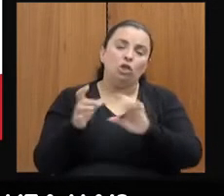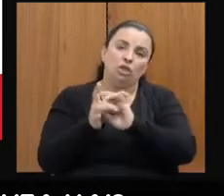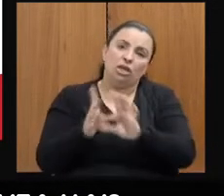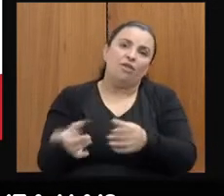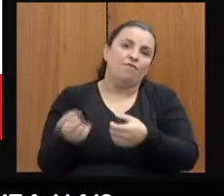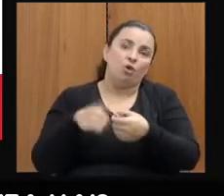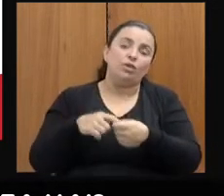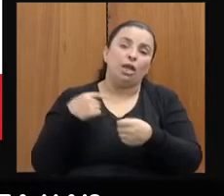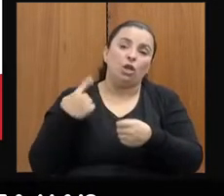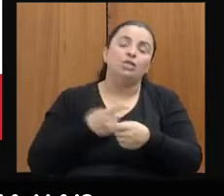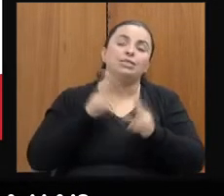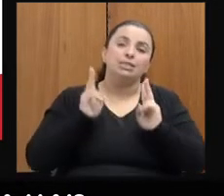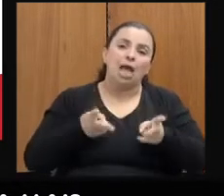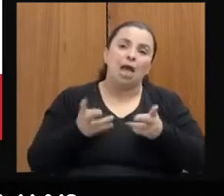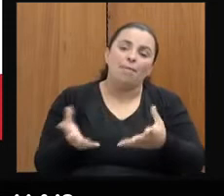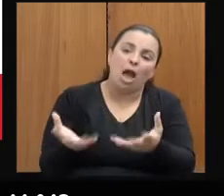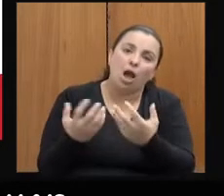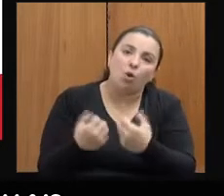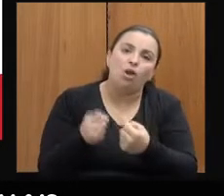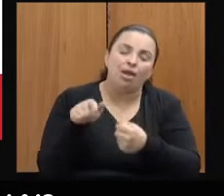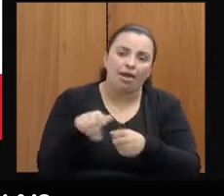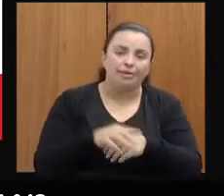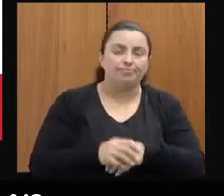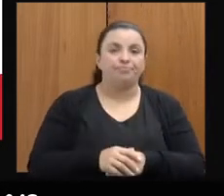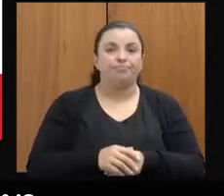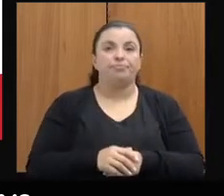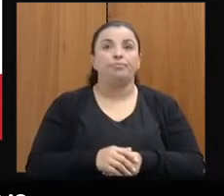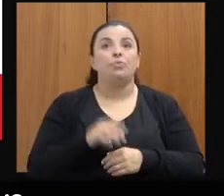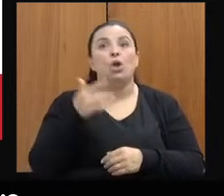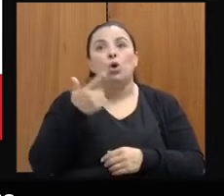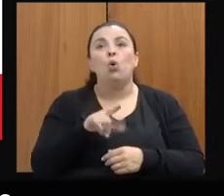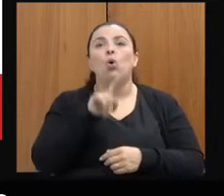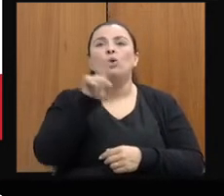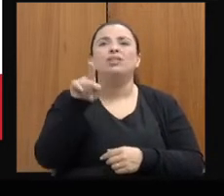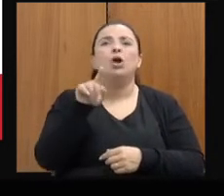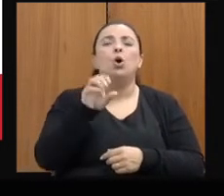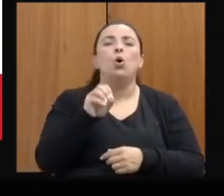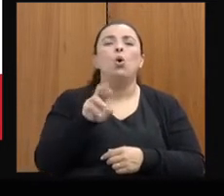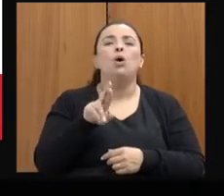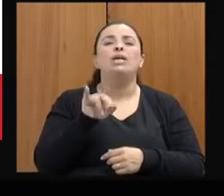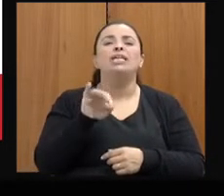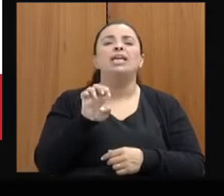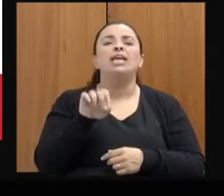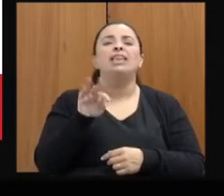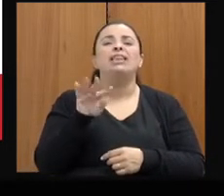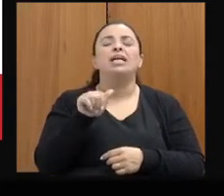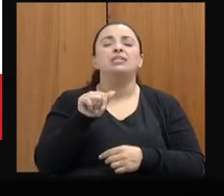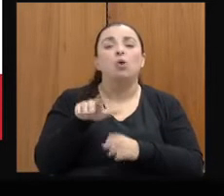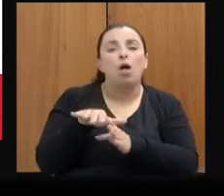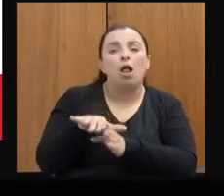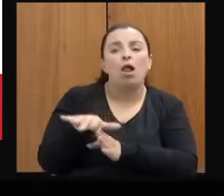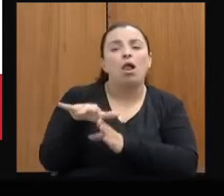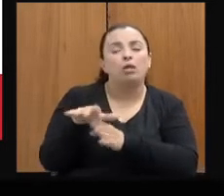A orientação, que era um caso só de orientação mesmo que a gente foi, vocês podem ver que é um número bem alto ali comparado. Aí depois eu tenho uma